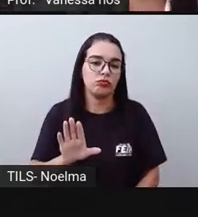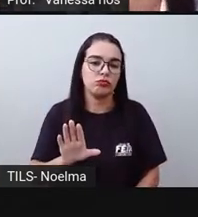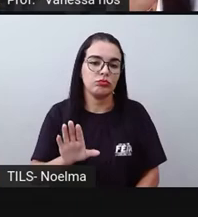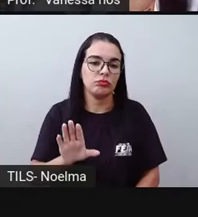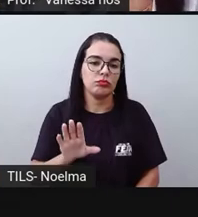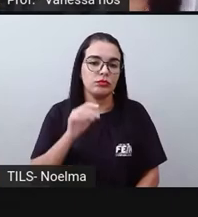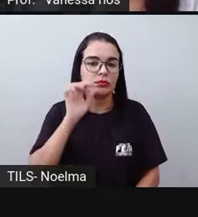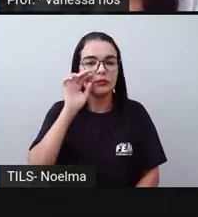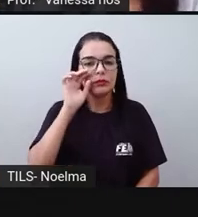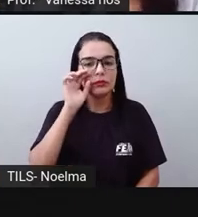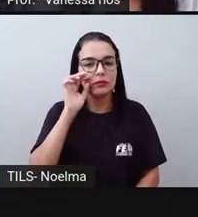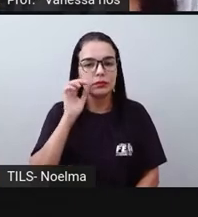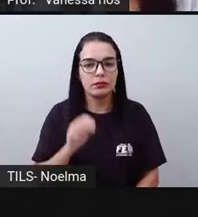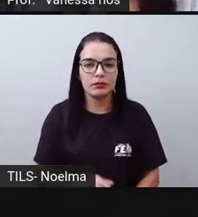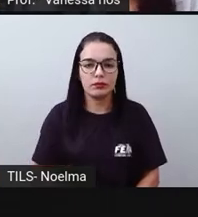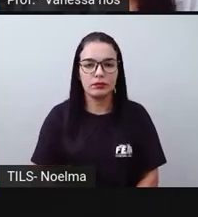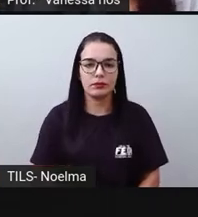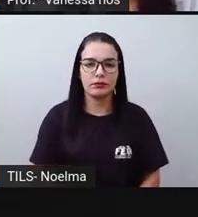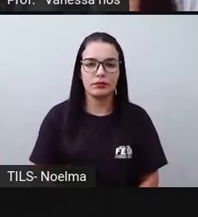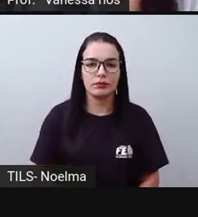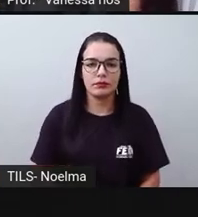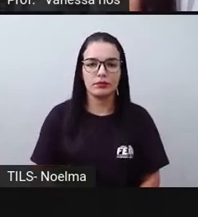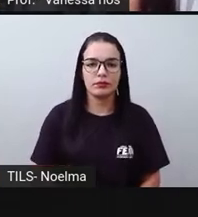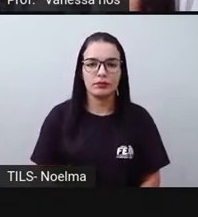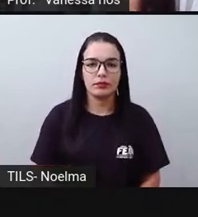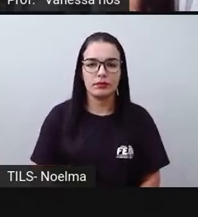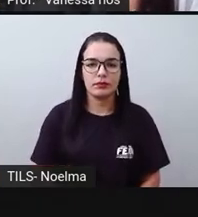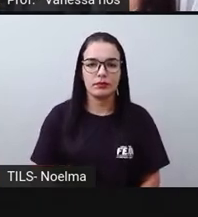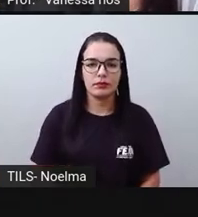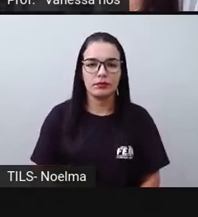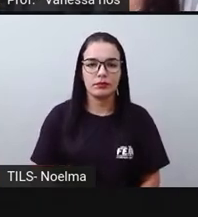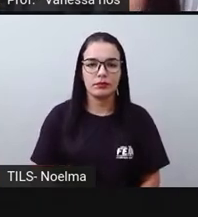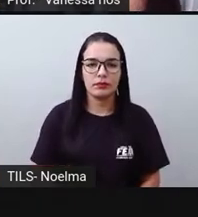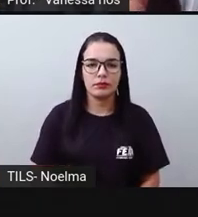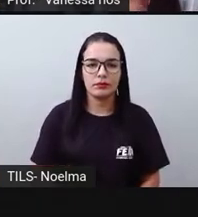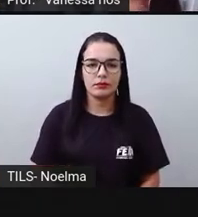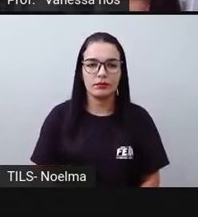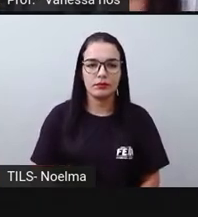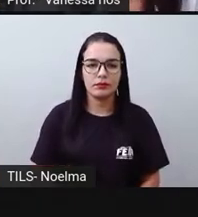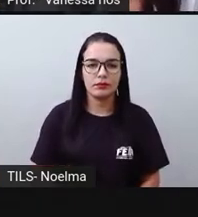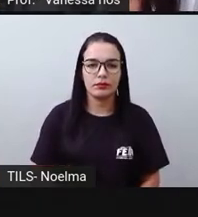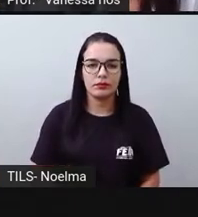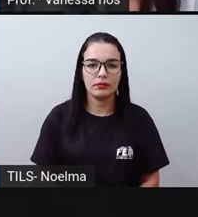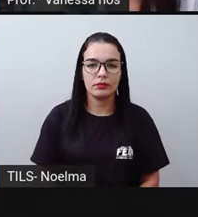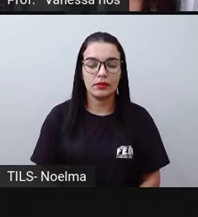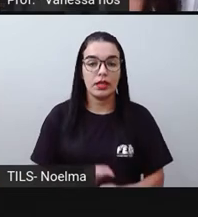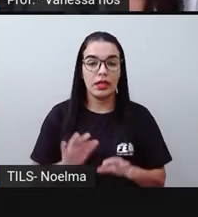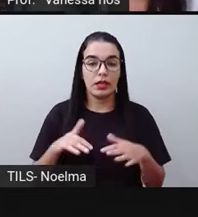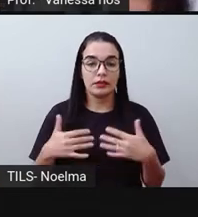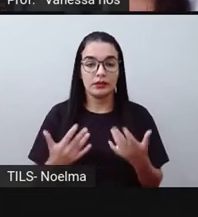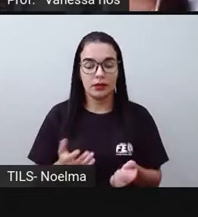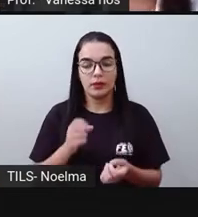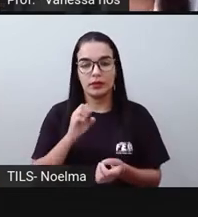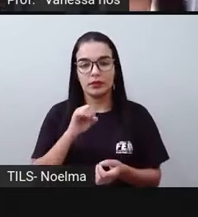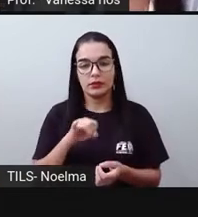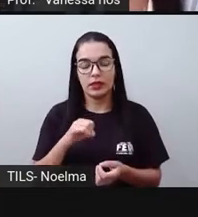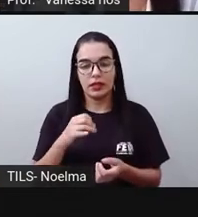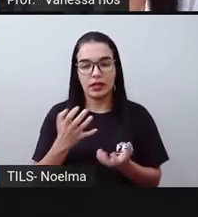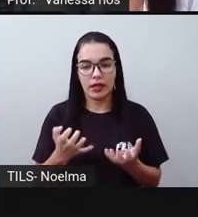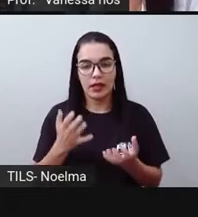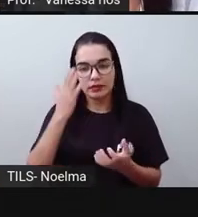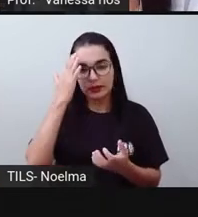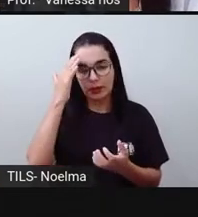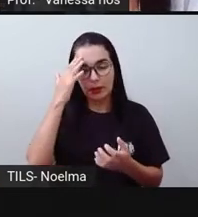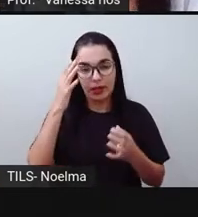valores e nos direcionamos à pergunta. Como quer saber o total? Nós, então, já identificamos que a